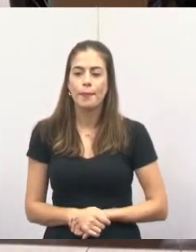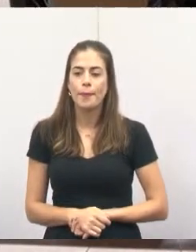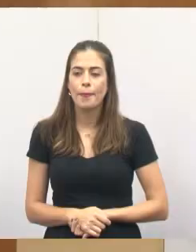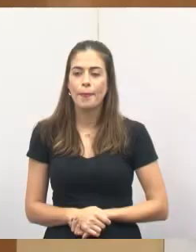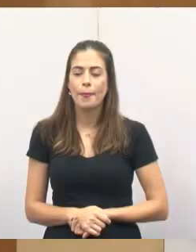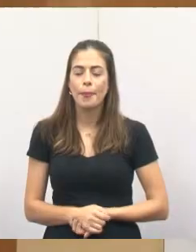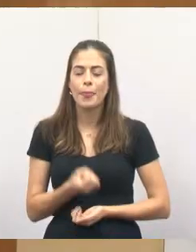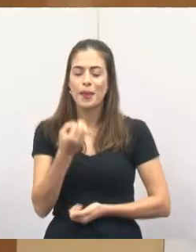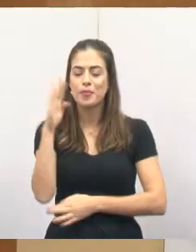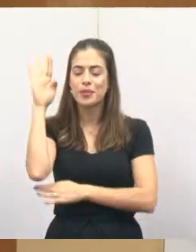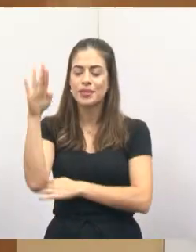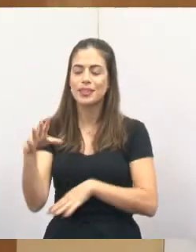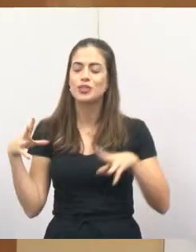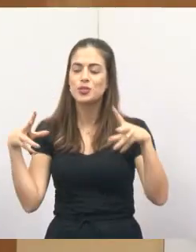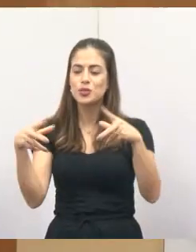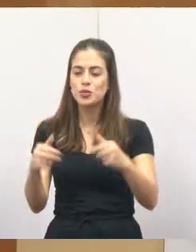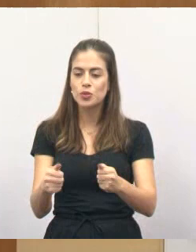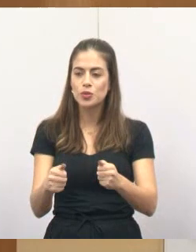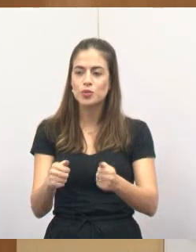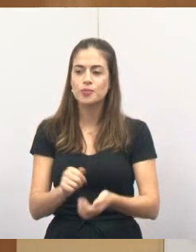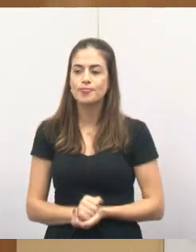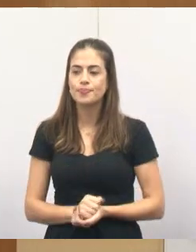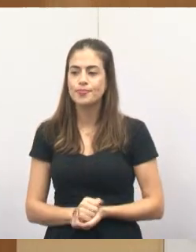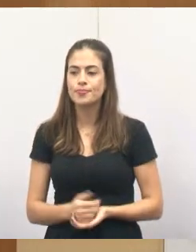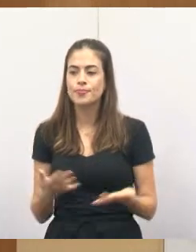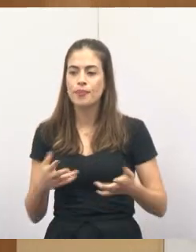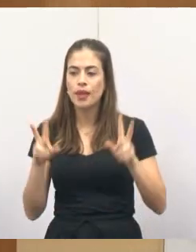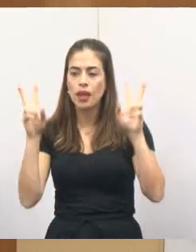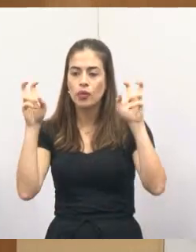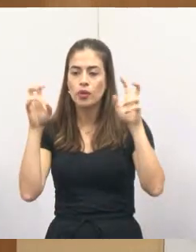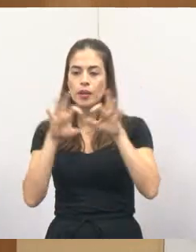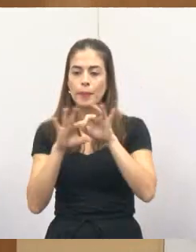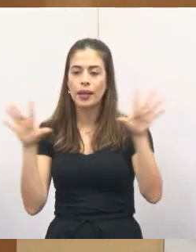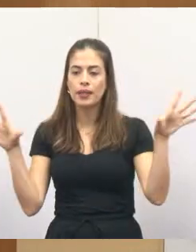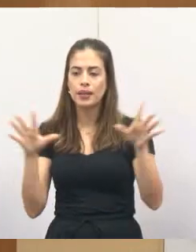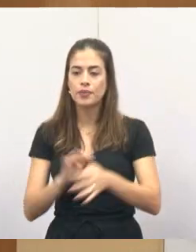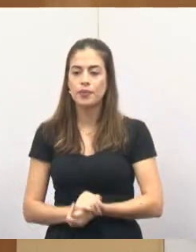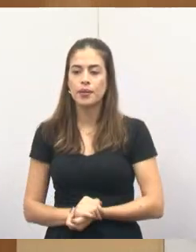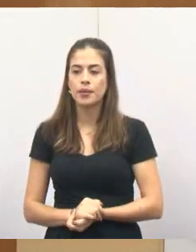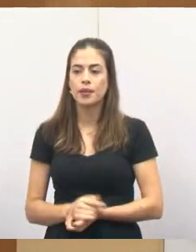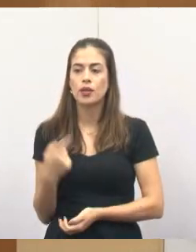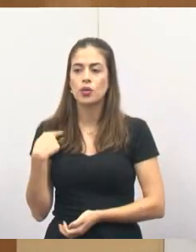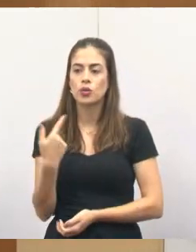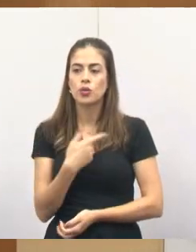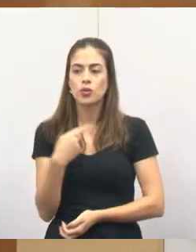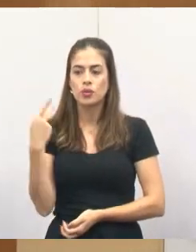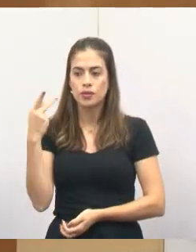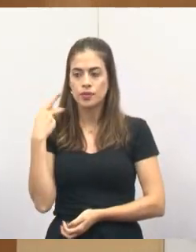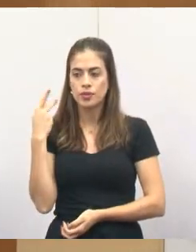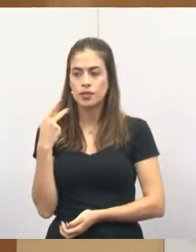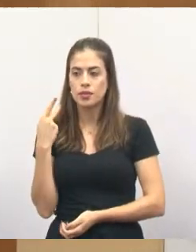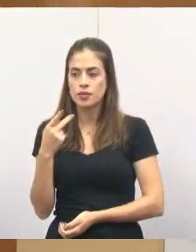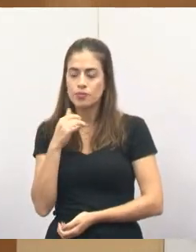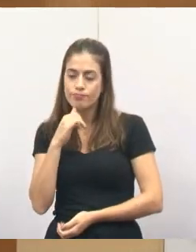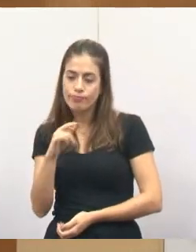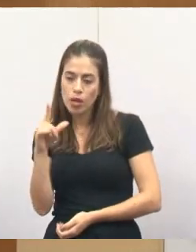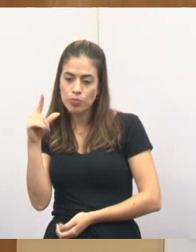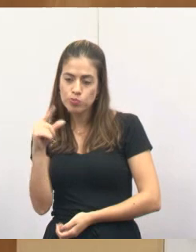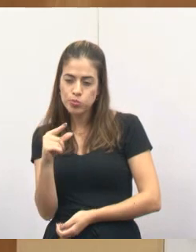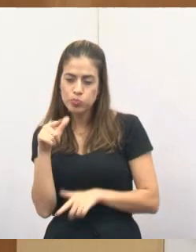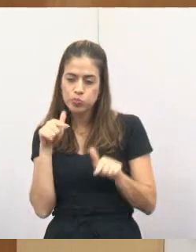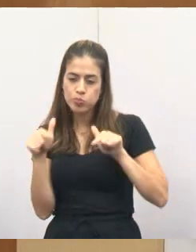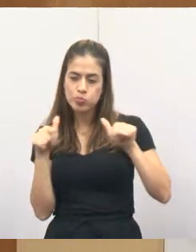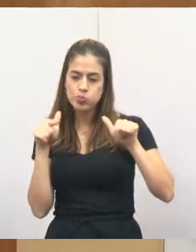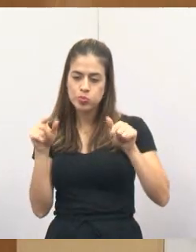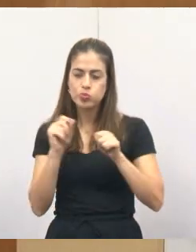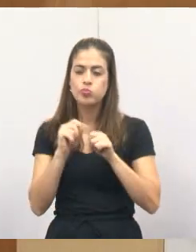Boa tarde a todos. Estamos aqui no tema livre, onde nós, vereadores, falamos um pouco do trabalho